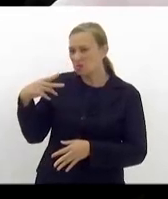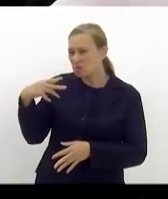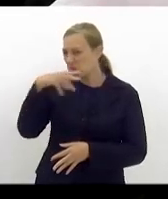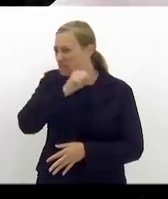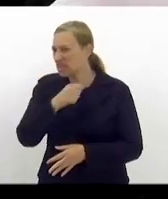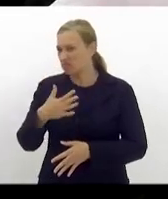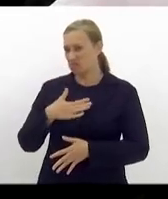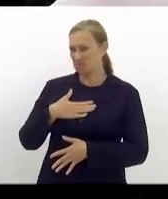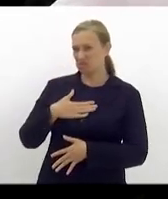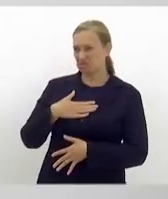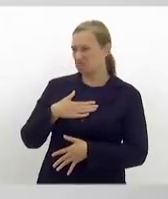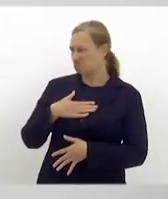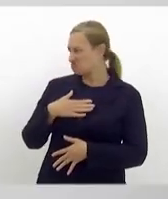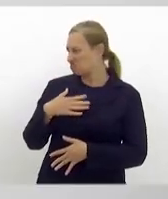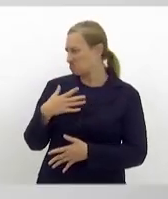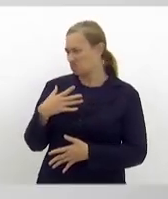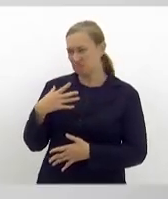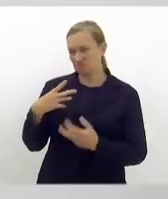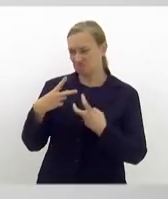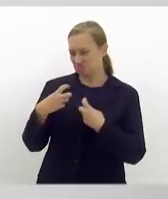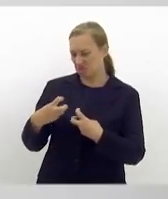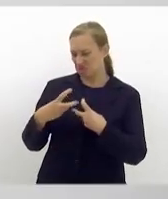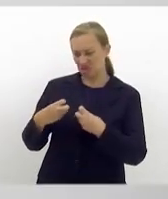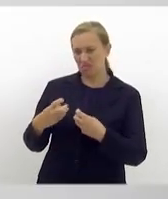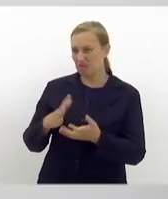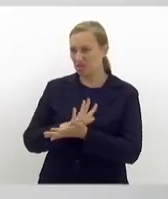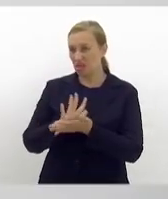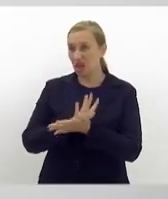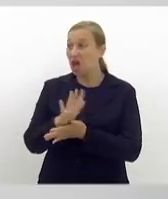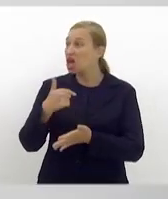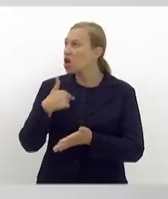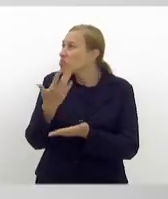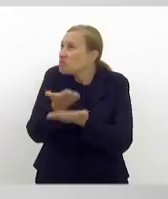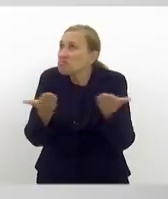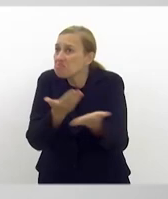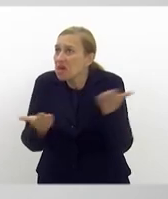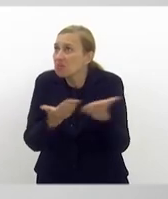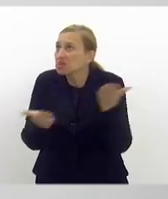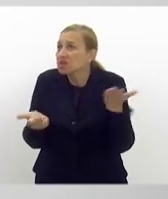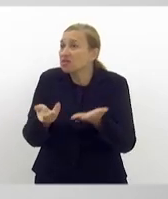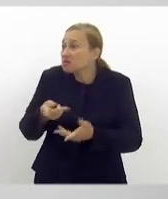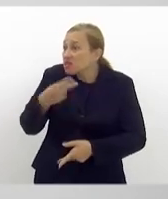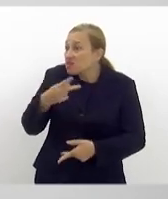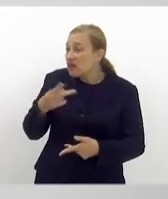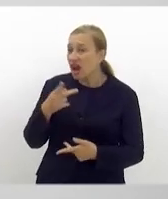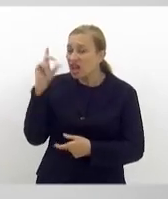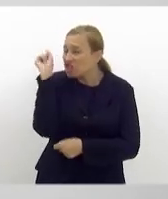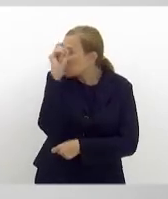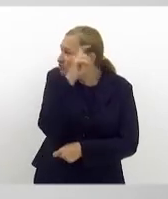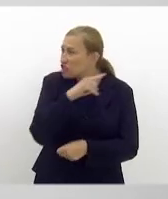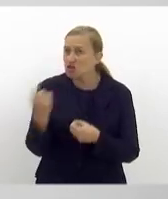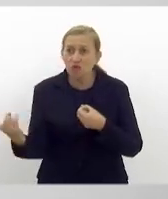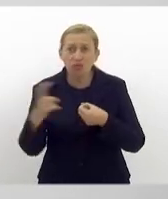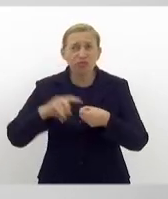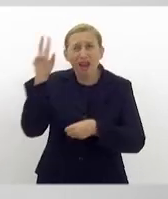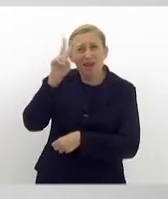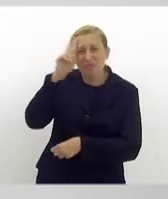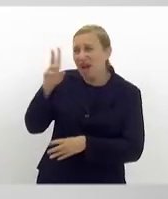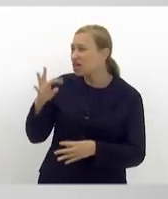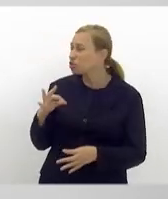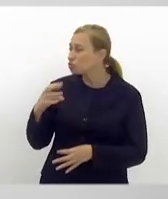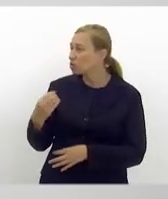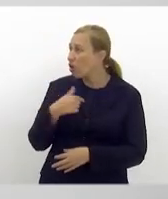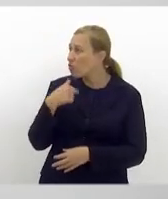Mas eu fico falando e eu me perco nas minhas palavras. É muito difícil voltar a lembrar do que eu